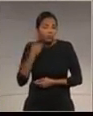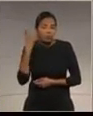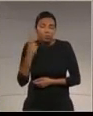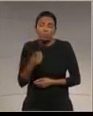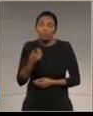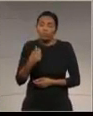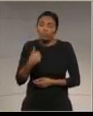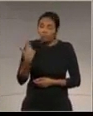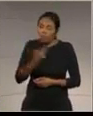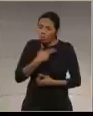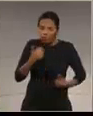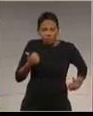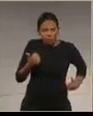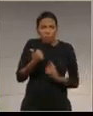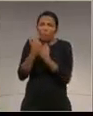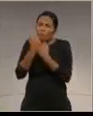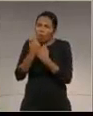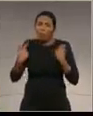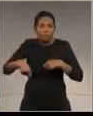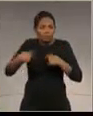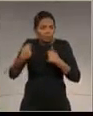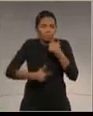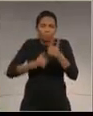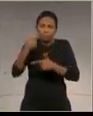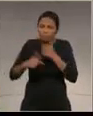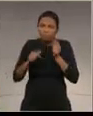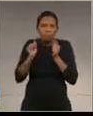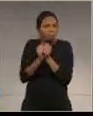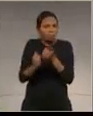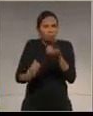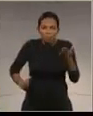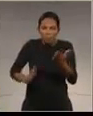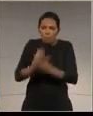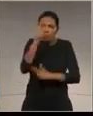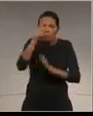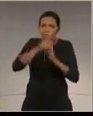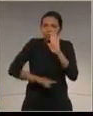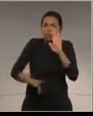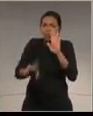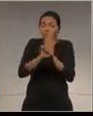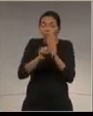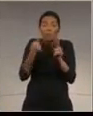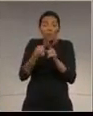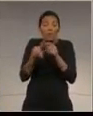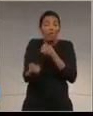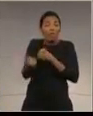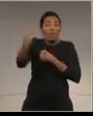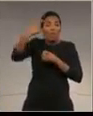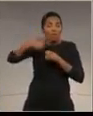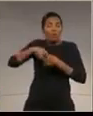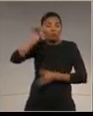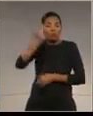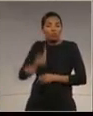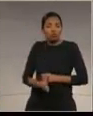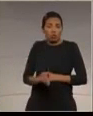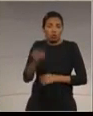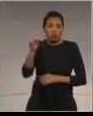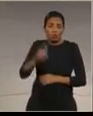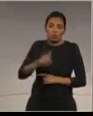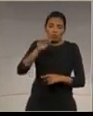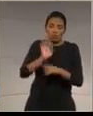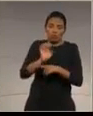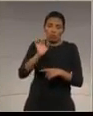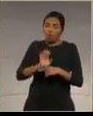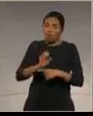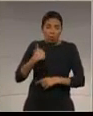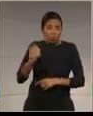façamos essa força-tarefa e possamos aprovar o projeto de lei que restabelece o nosso direito de arrecadarmos com o que é de fato e de